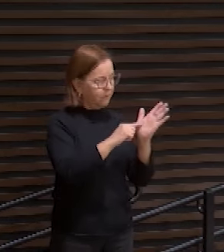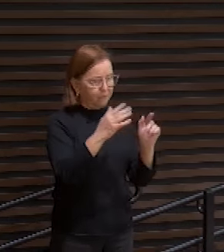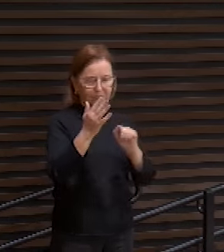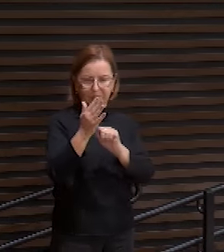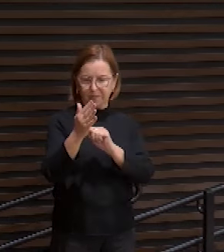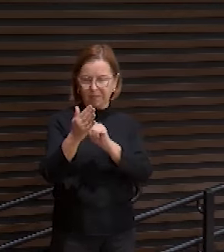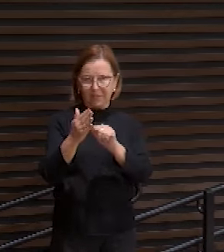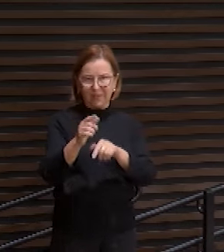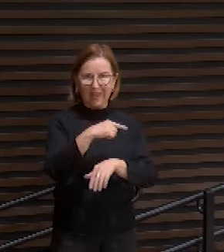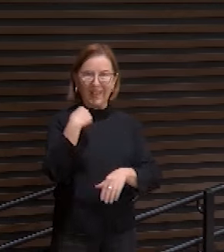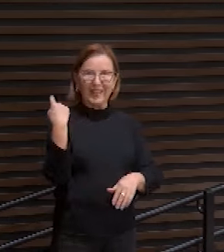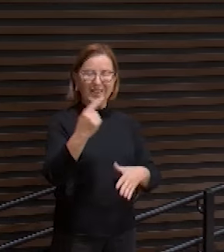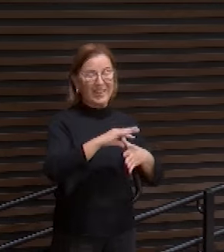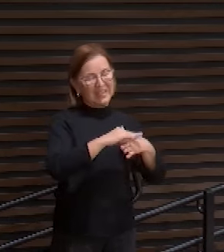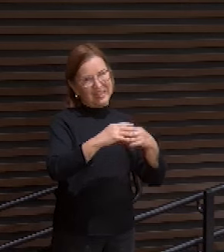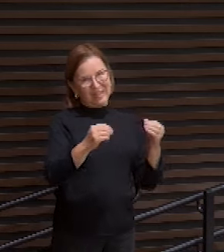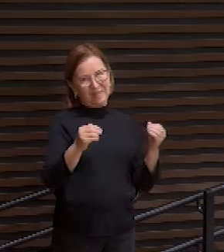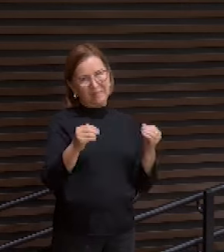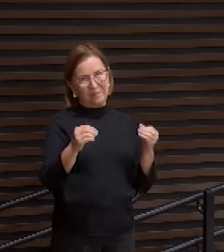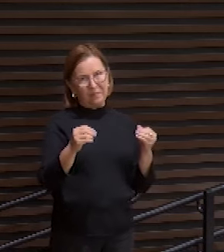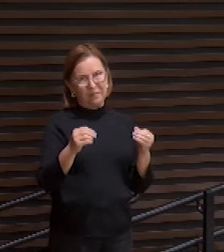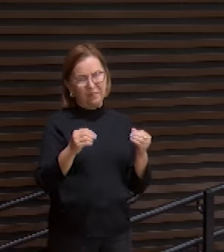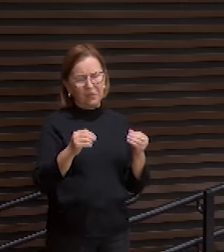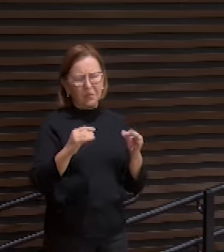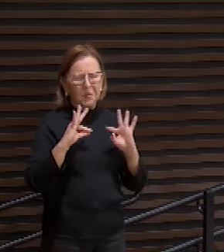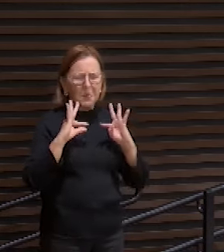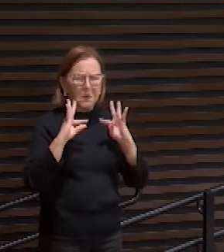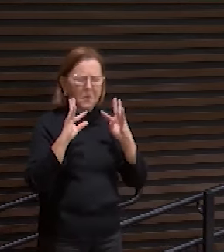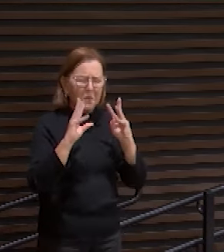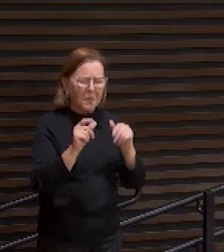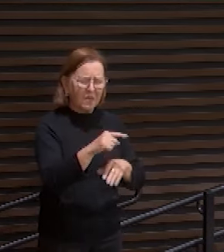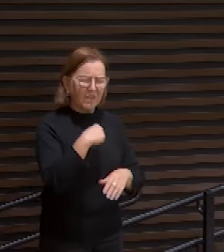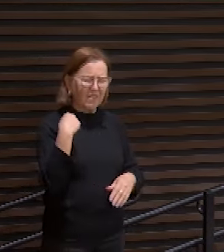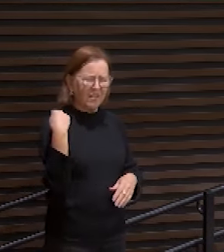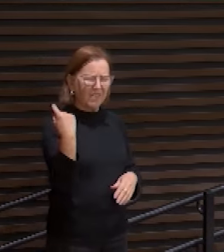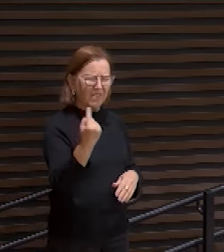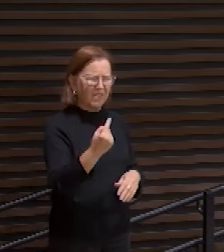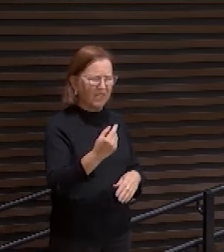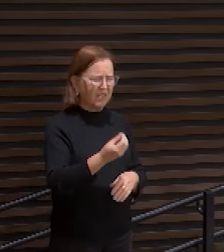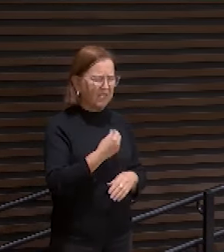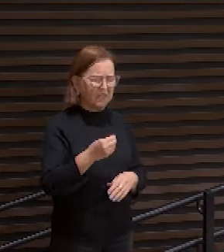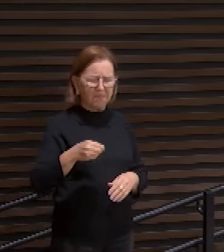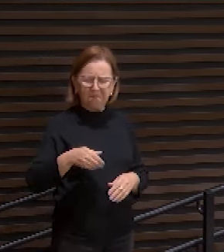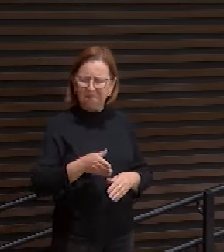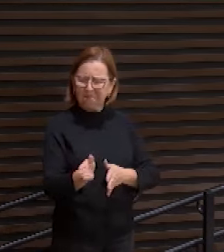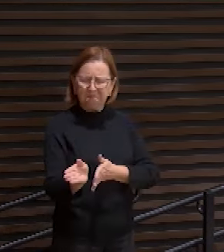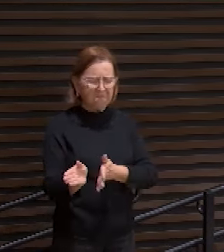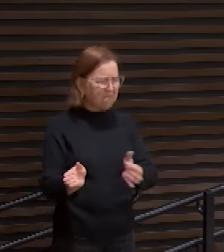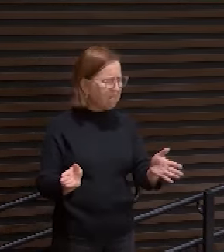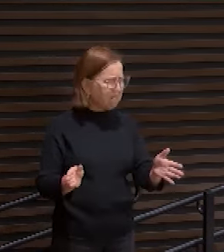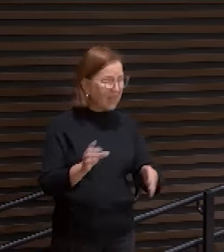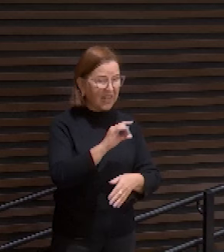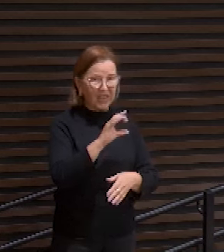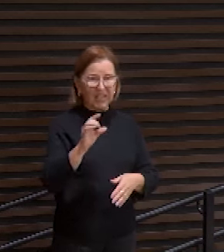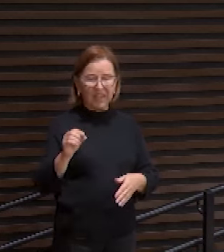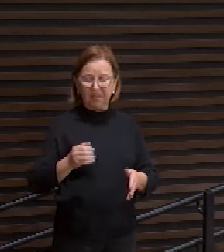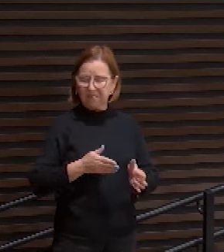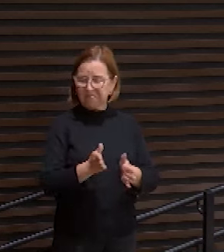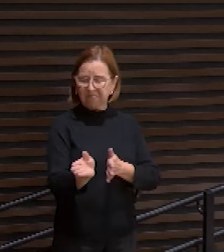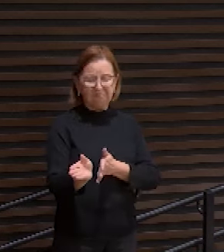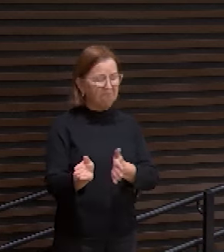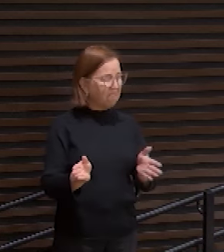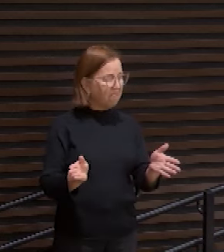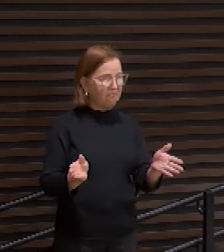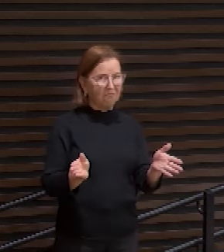fomos sarados. Todos nós andávamos desgarrados como ovelhas. Cada um se desviava pelo